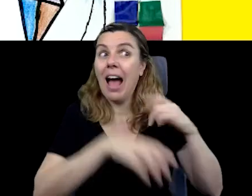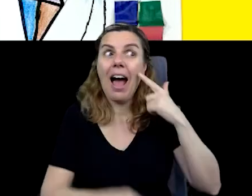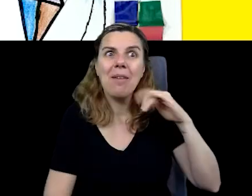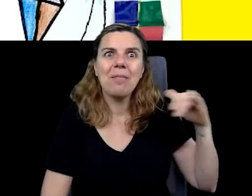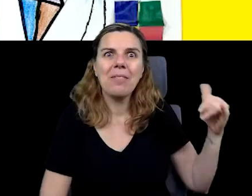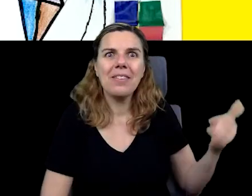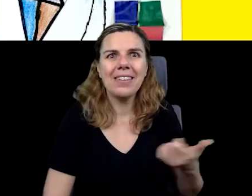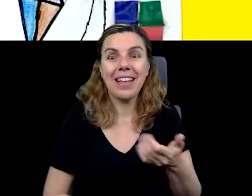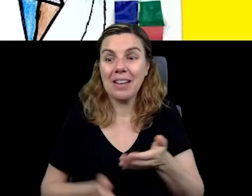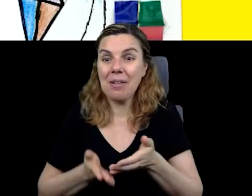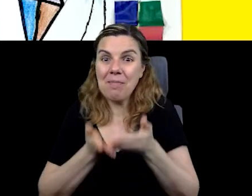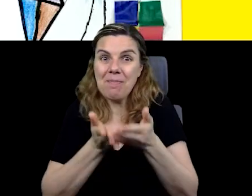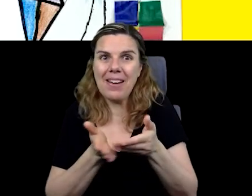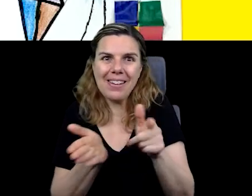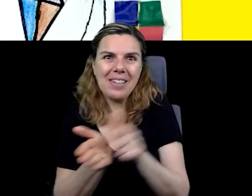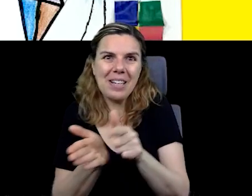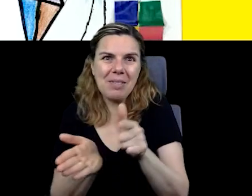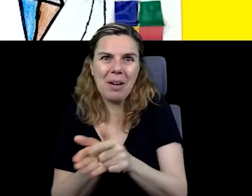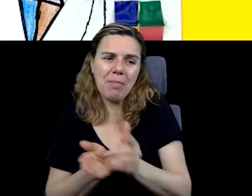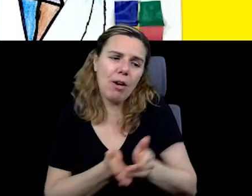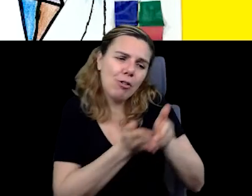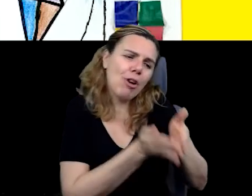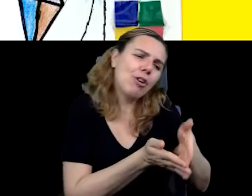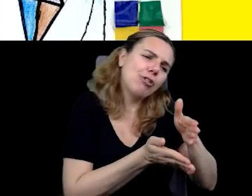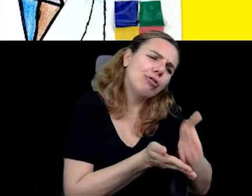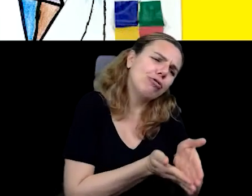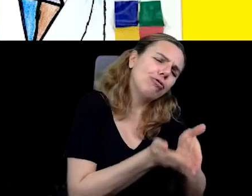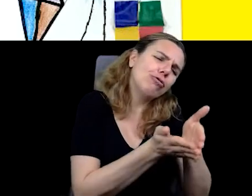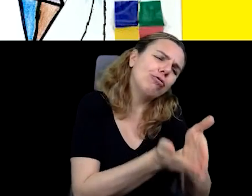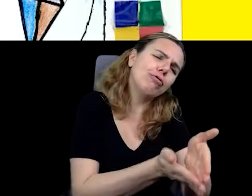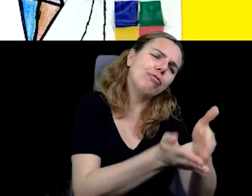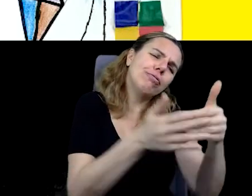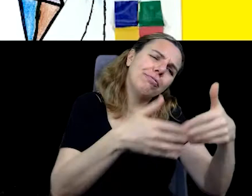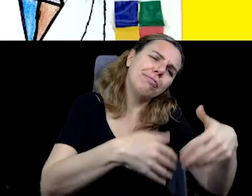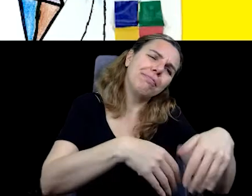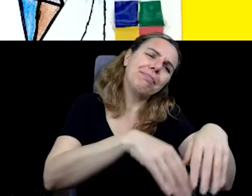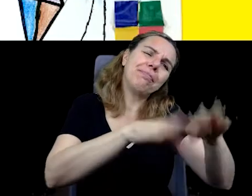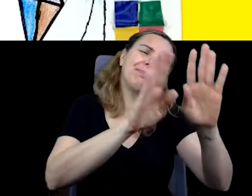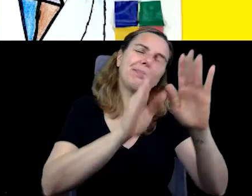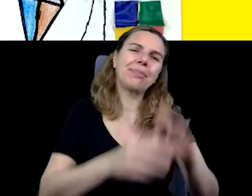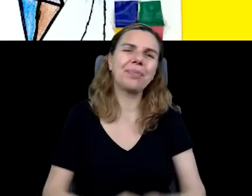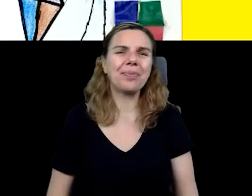deixar os nossos barquinhos seguirem viagem.